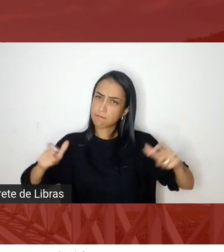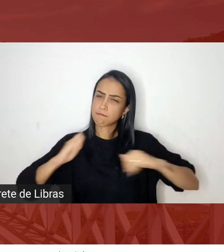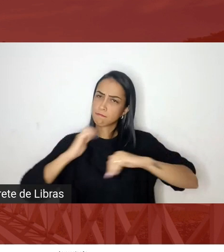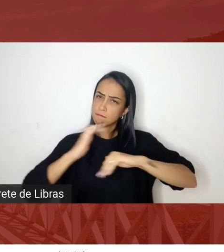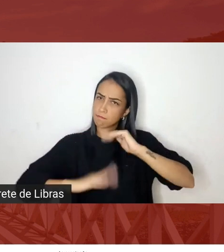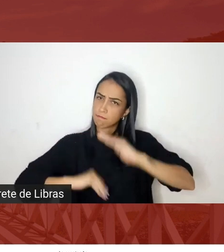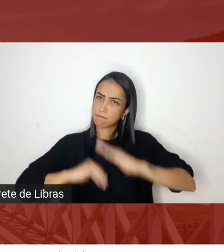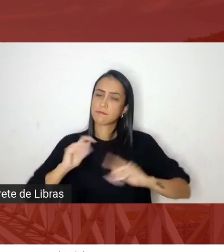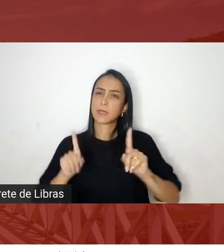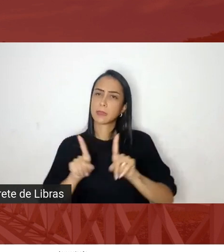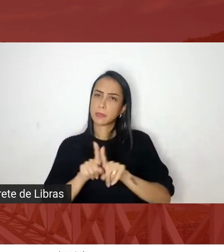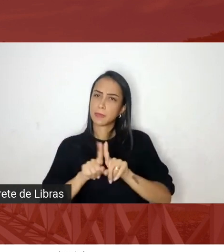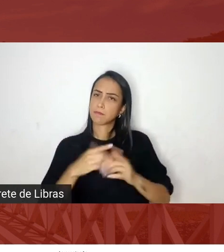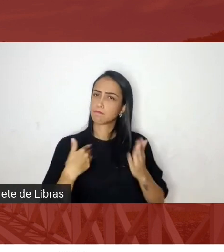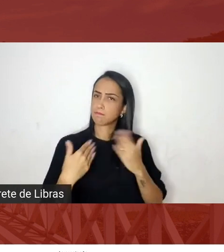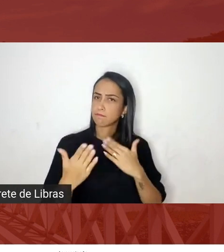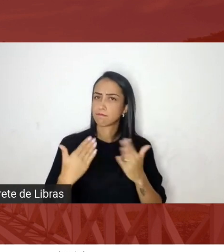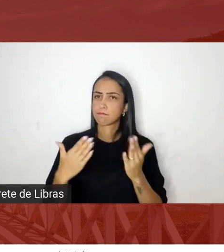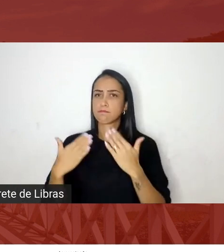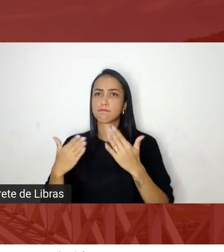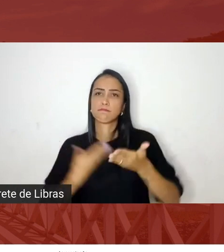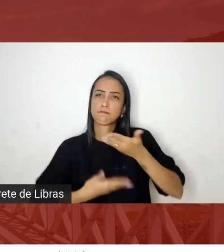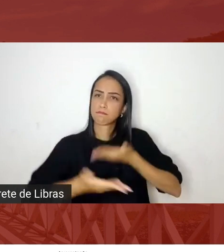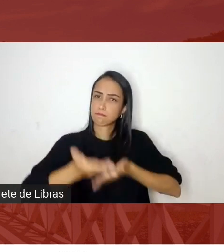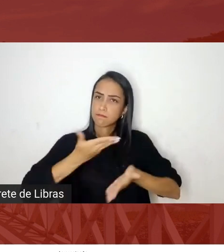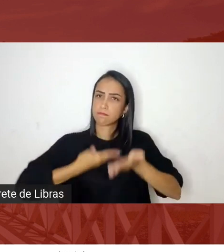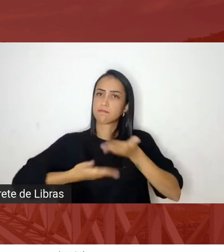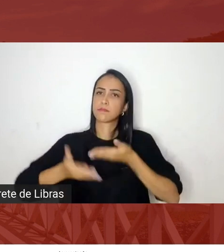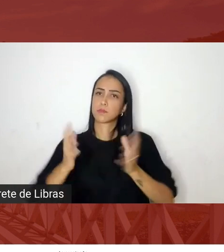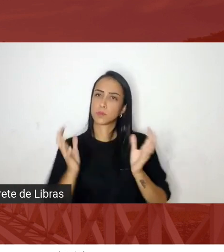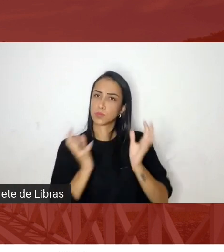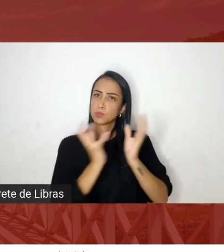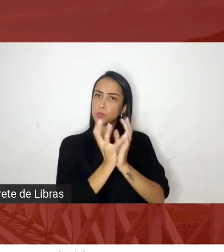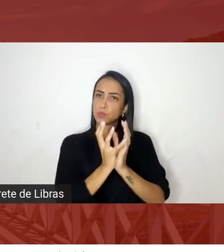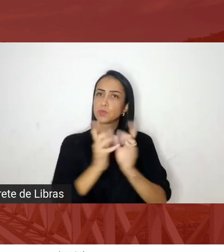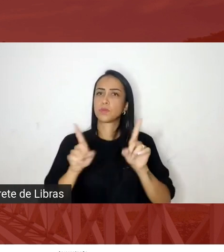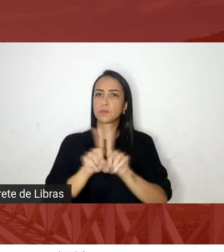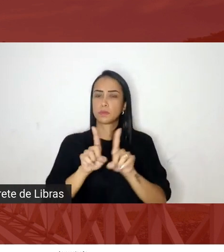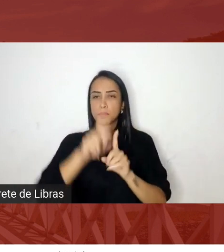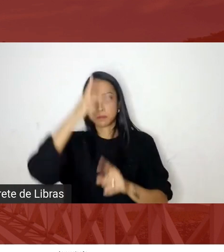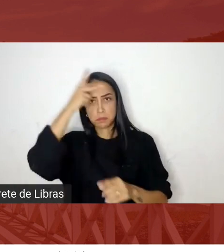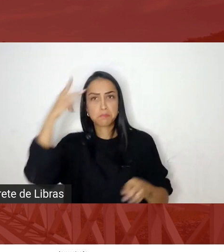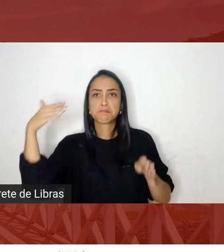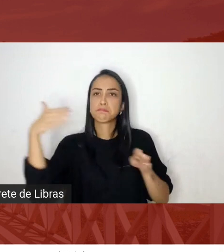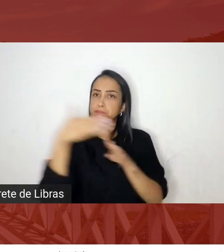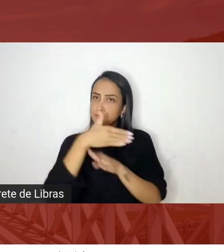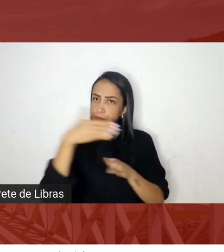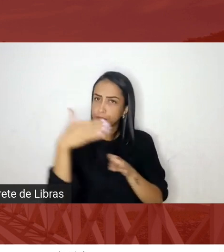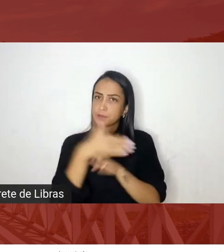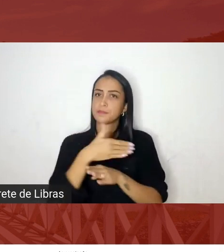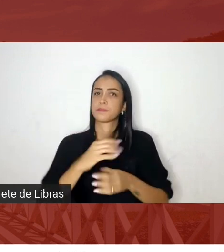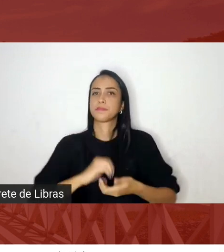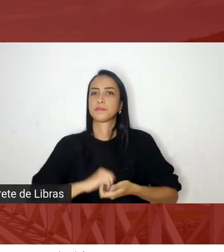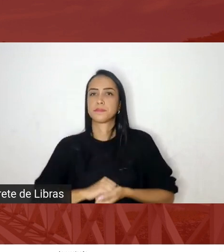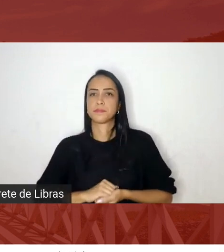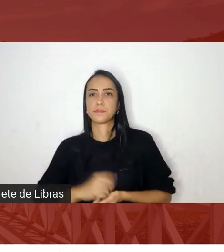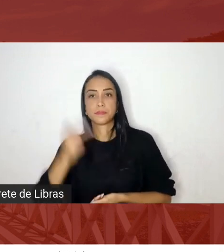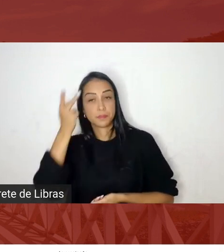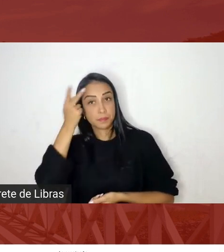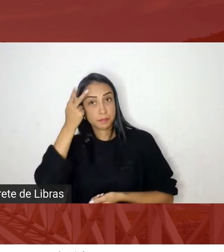entre os grupos em que nós participamos para expandir